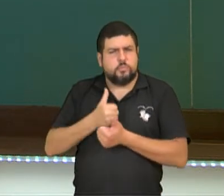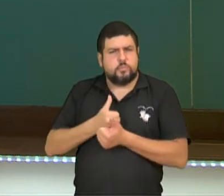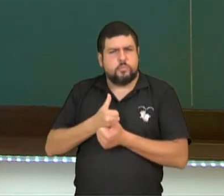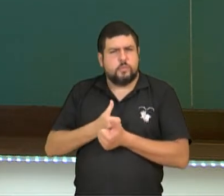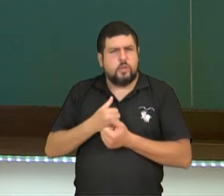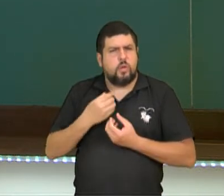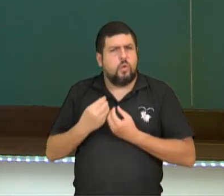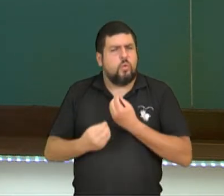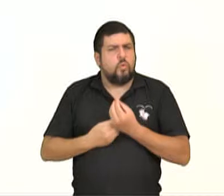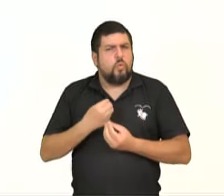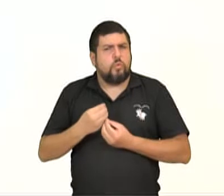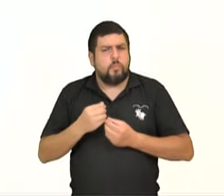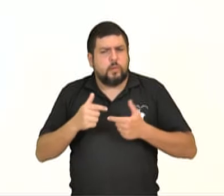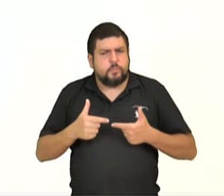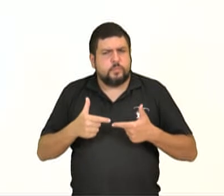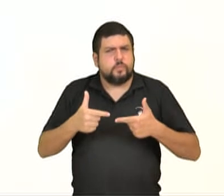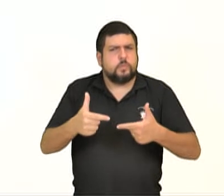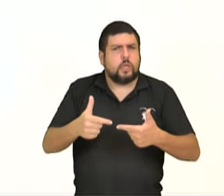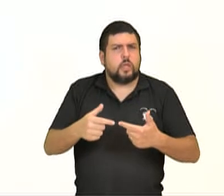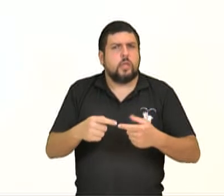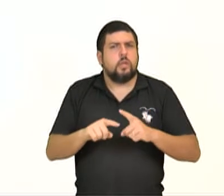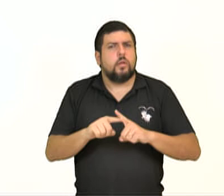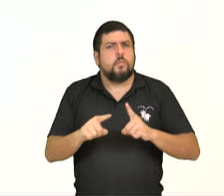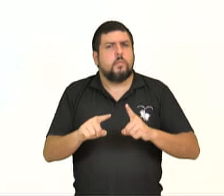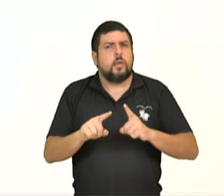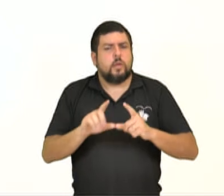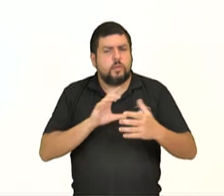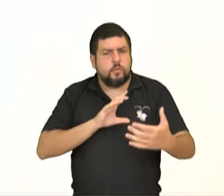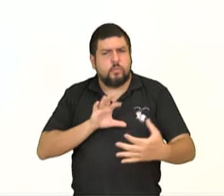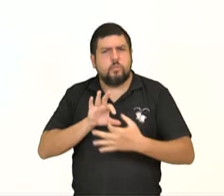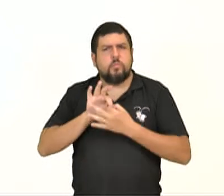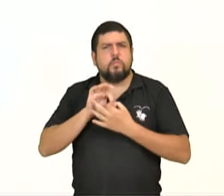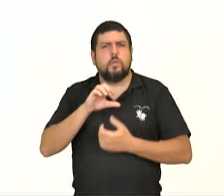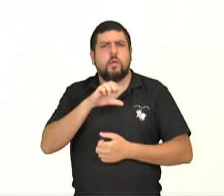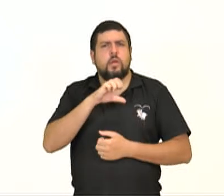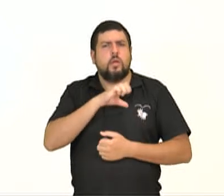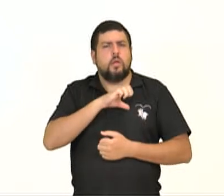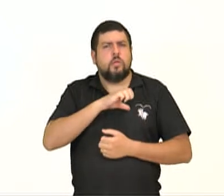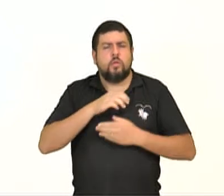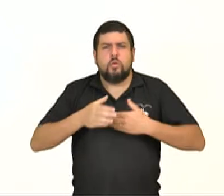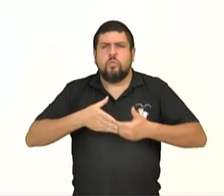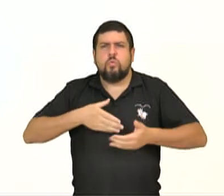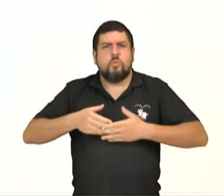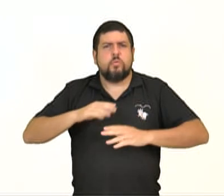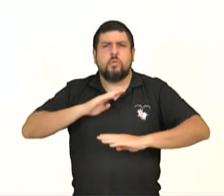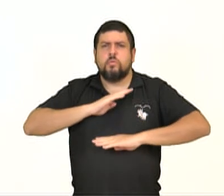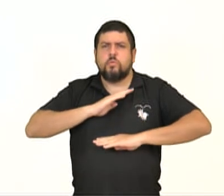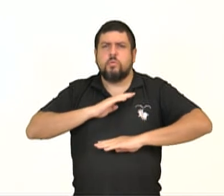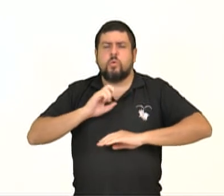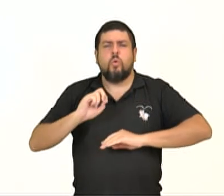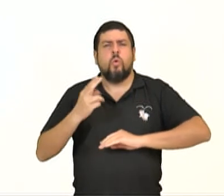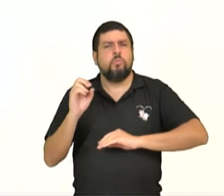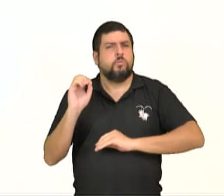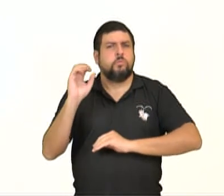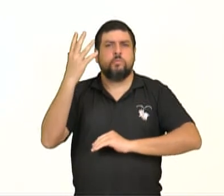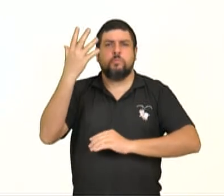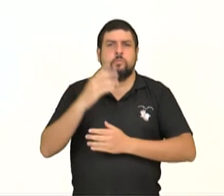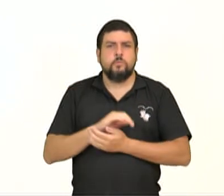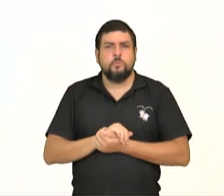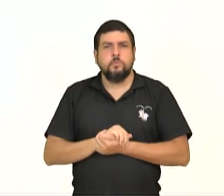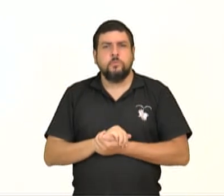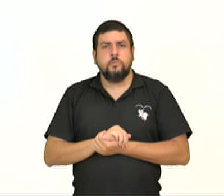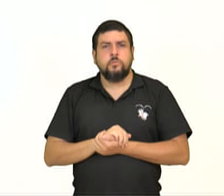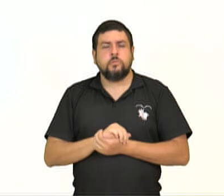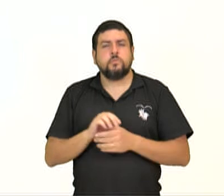atitude seja considerada ética em qualquer situação ou circunstância? E ele se questiona